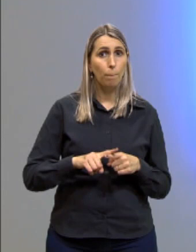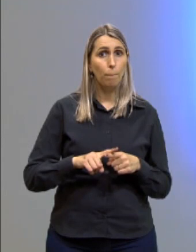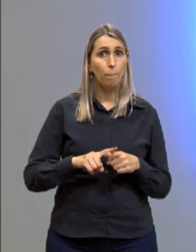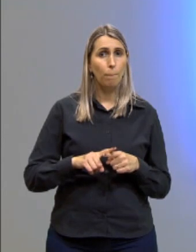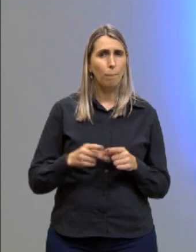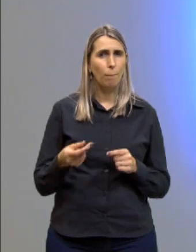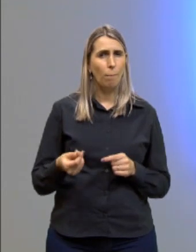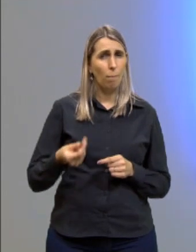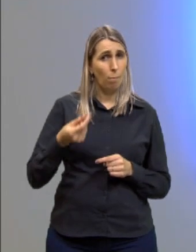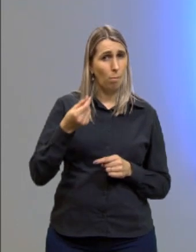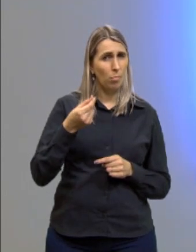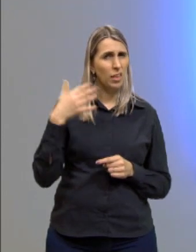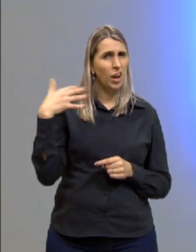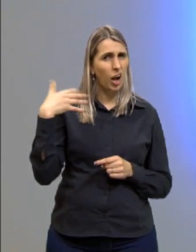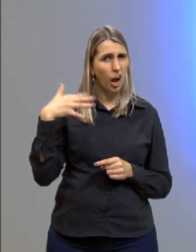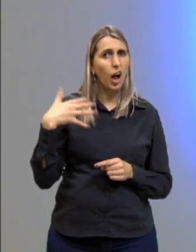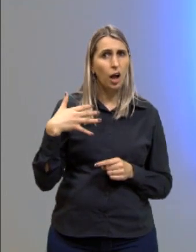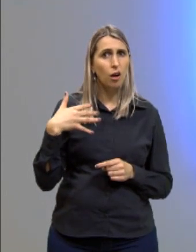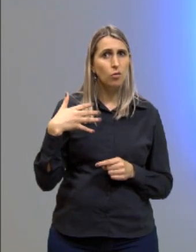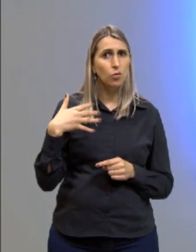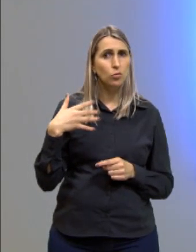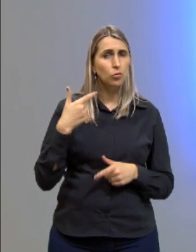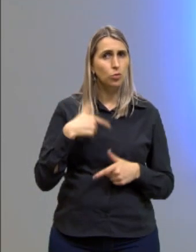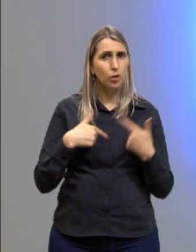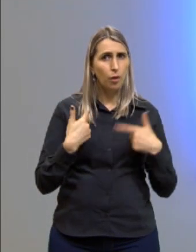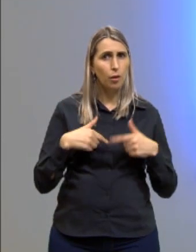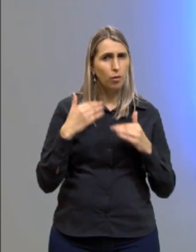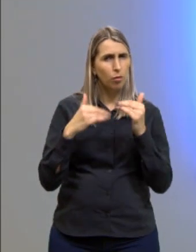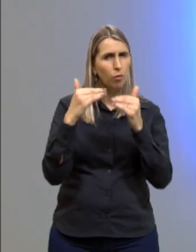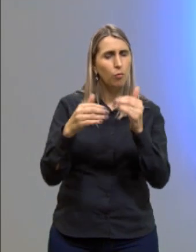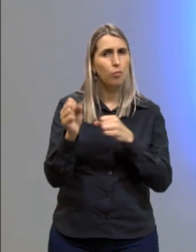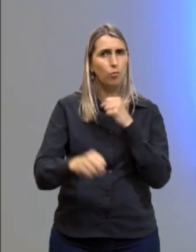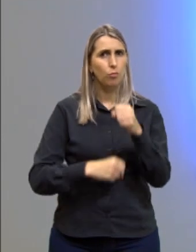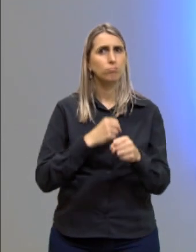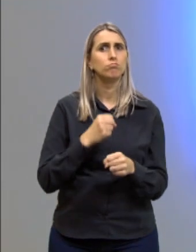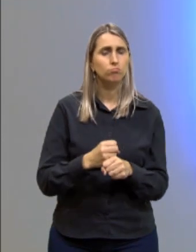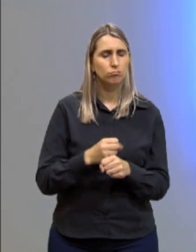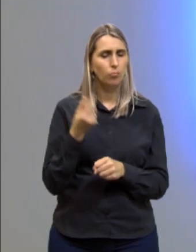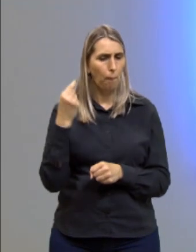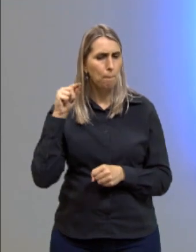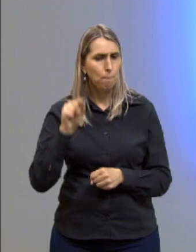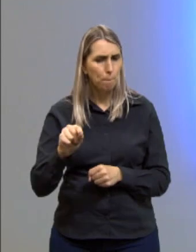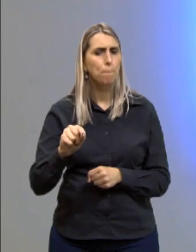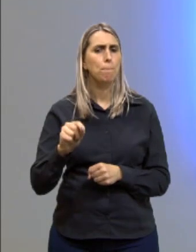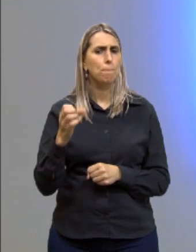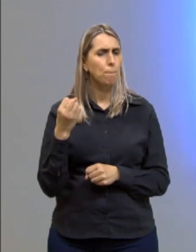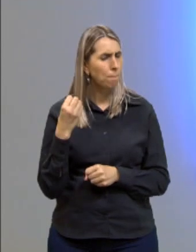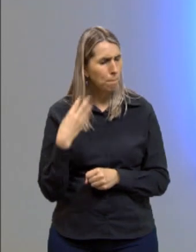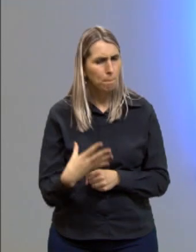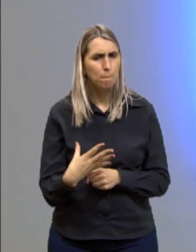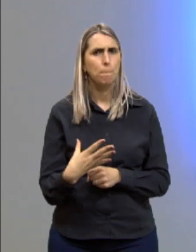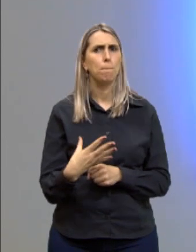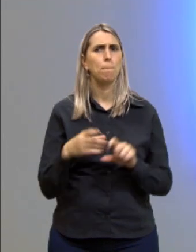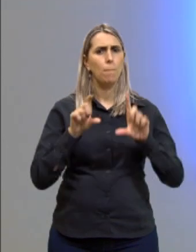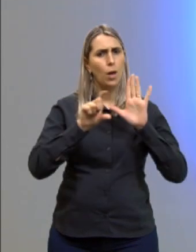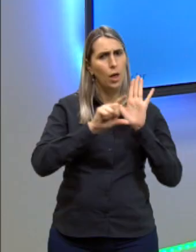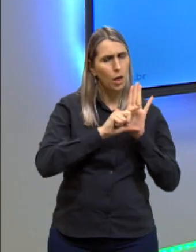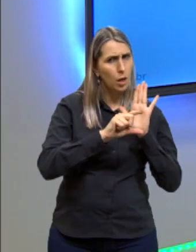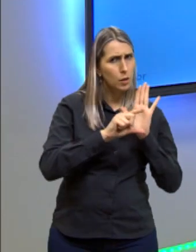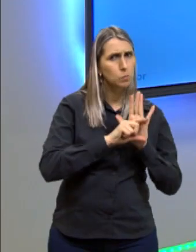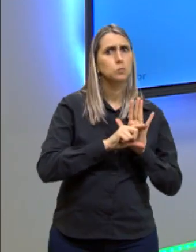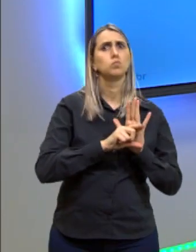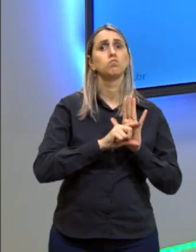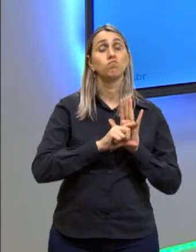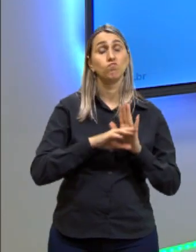encarecimento dos serviços ao longo dos anos. pontos. Muito bom esse parágrafo, gente.